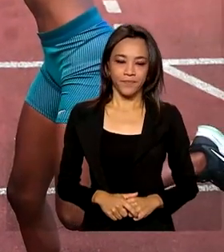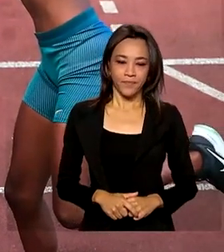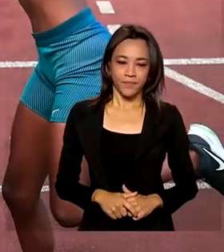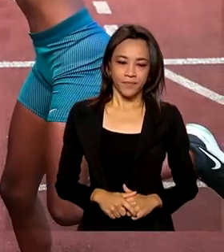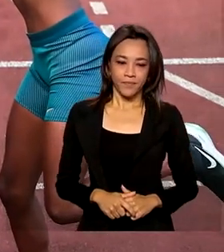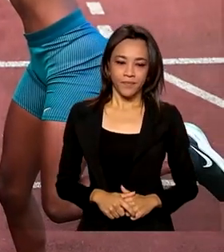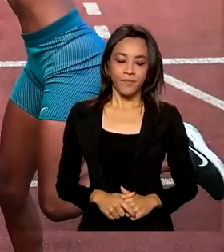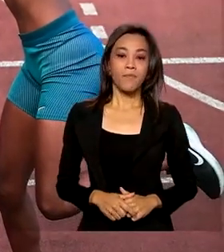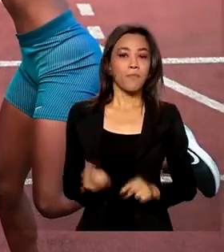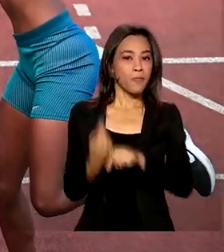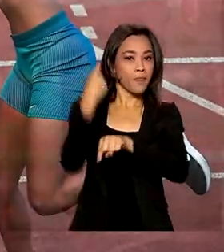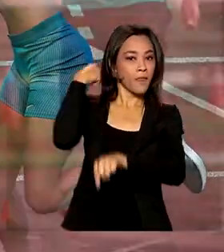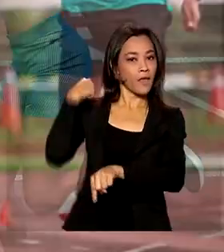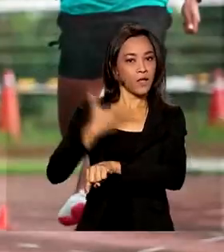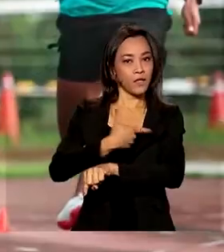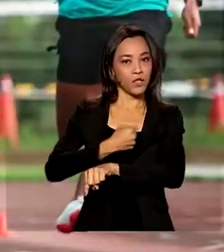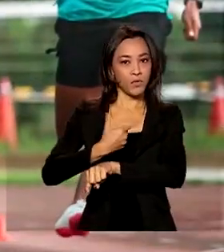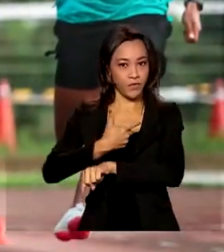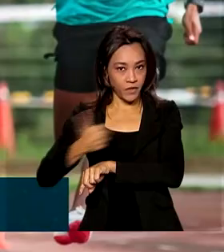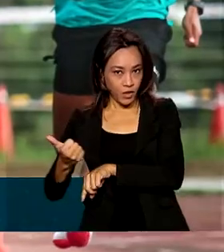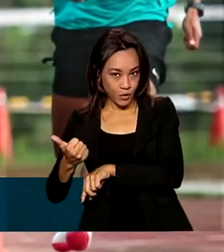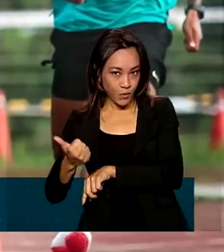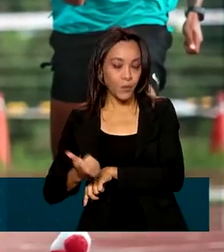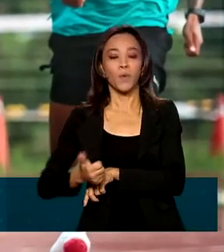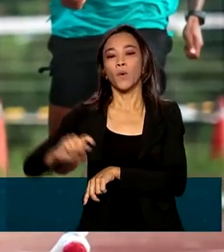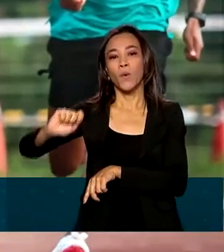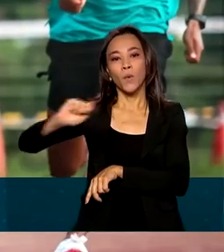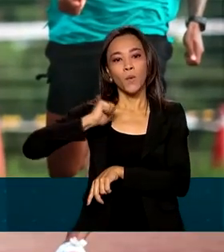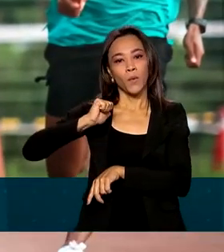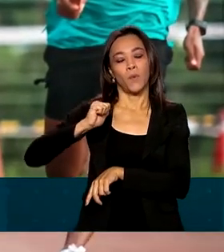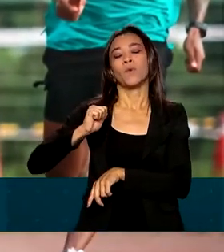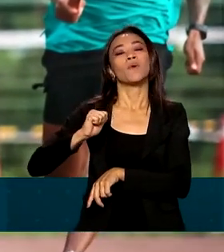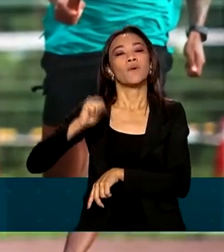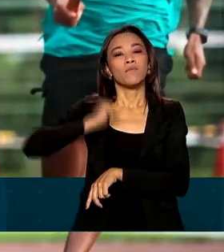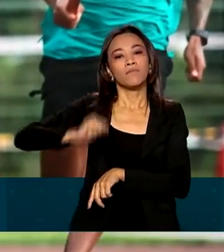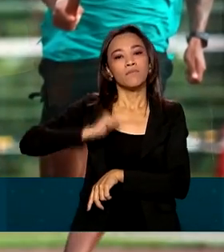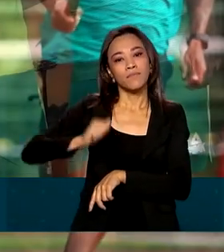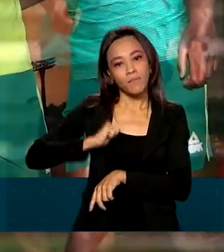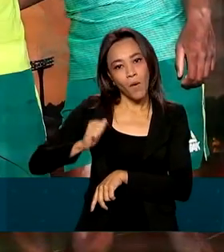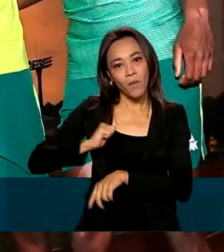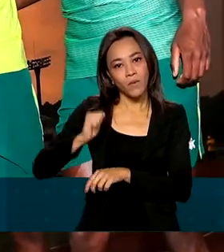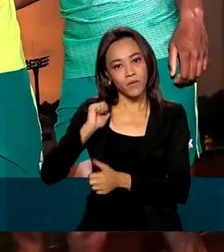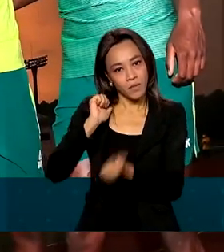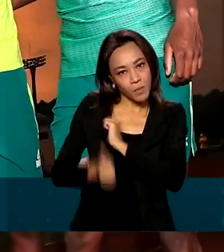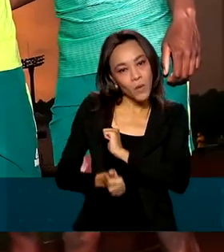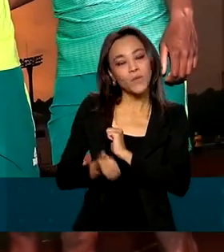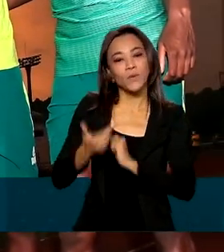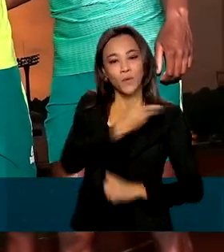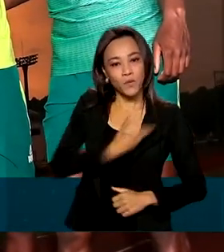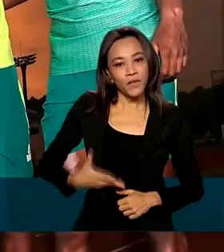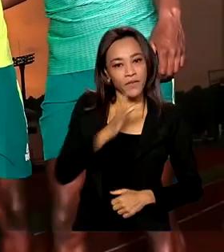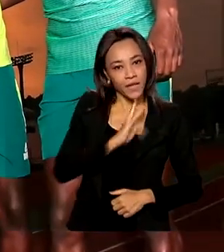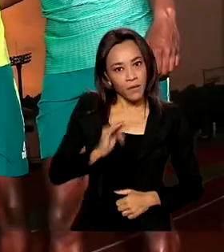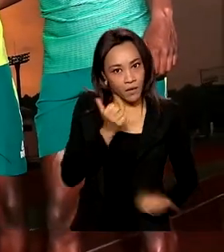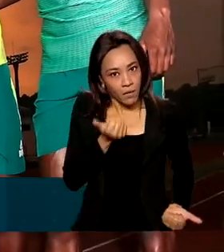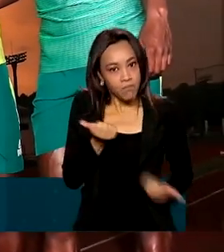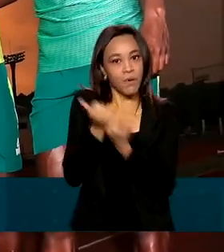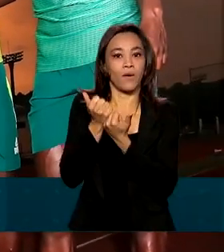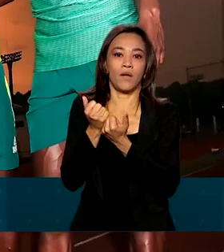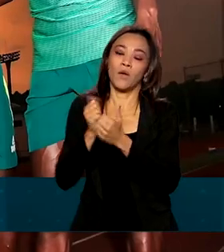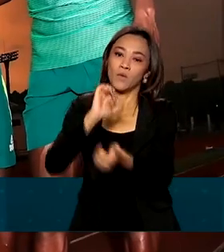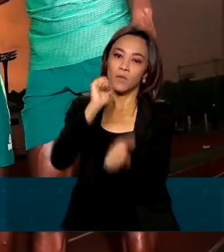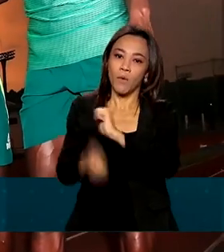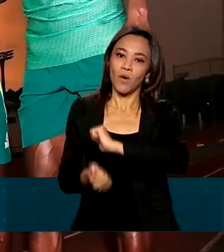Em 2021, Bolsa Atleta do governo federal, um dos maiores programas de patrocínio a esportes do mundo,